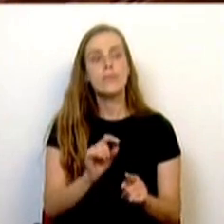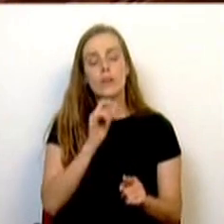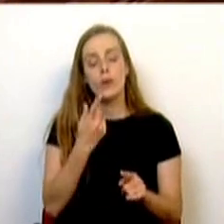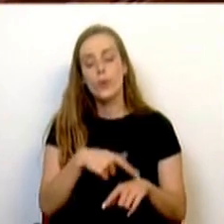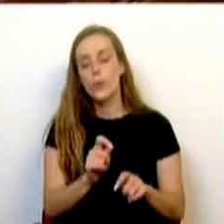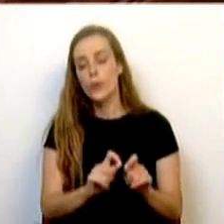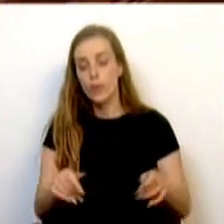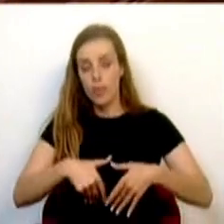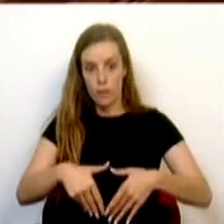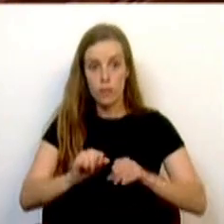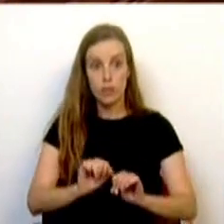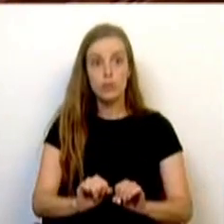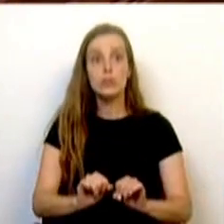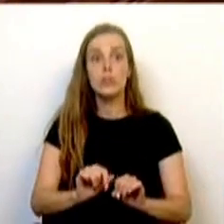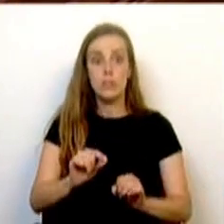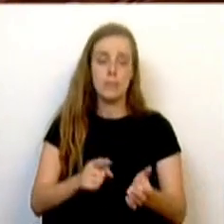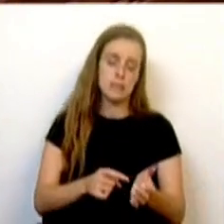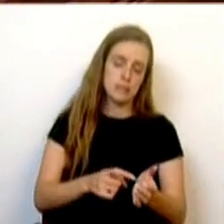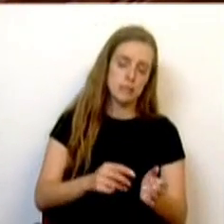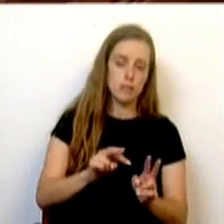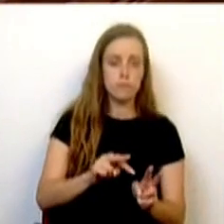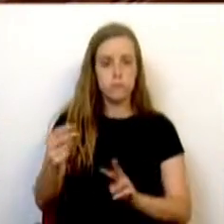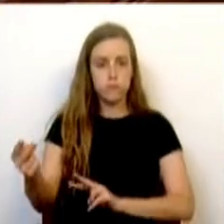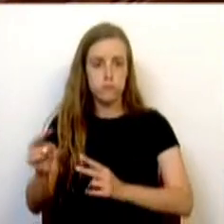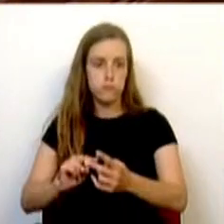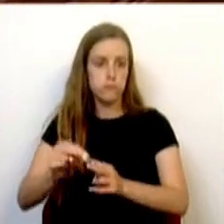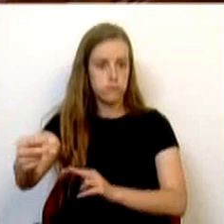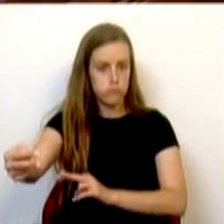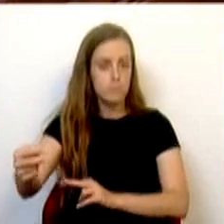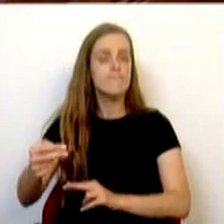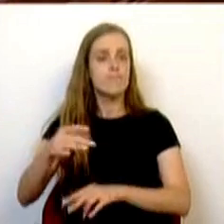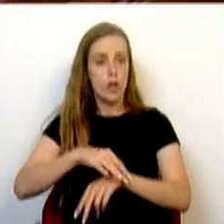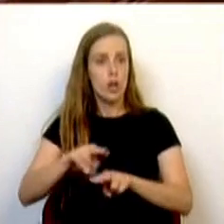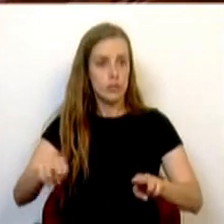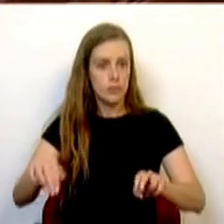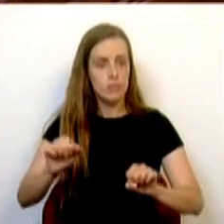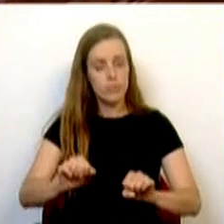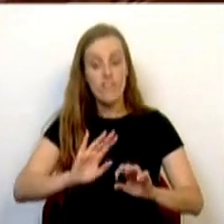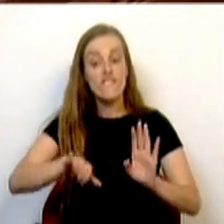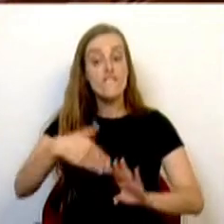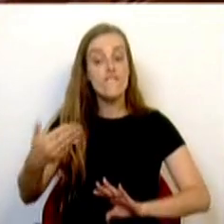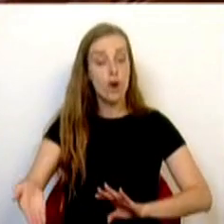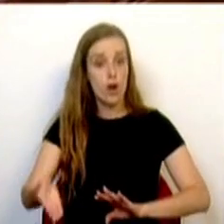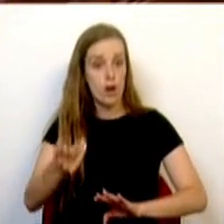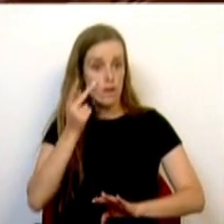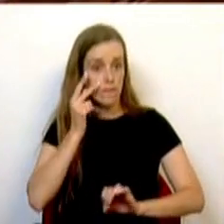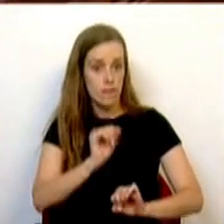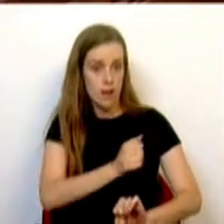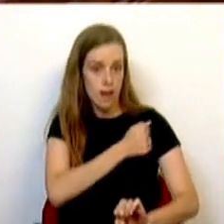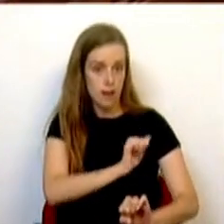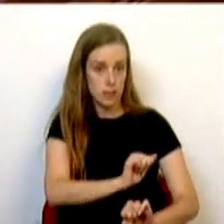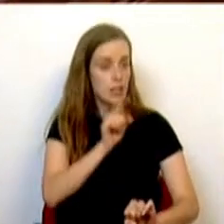para acompanhamento e por necessidade de deslocação à unidade hospitalar fora da ilha de residência da grávida, é igual a 100%